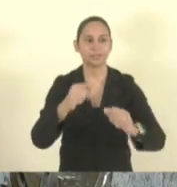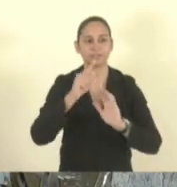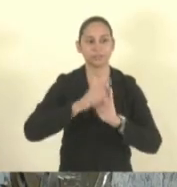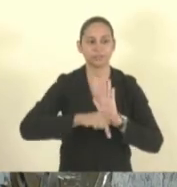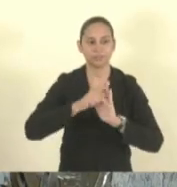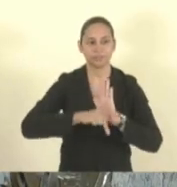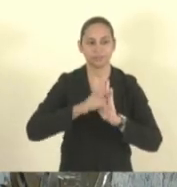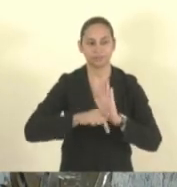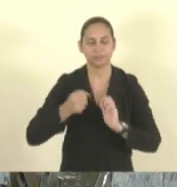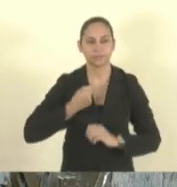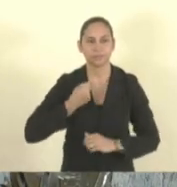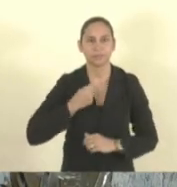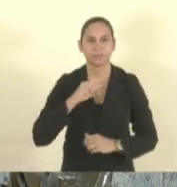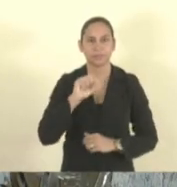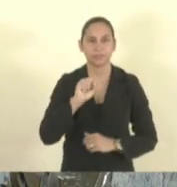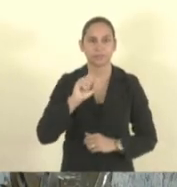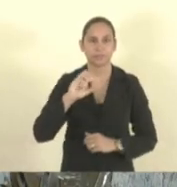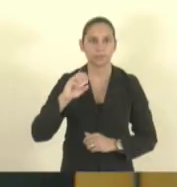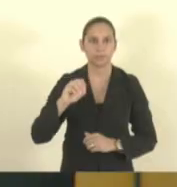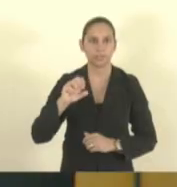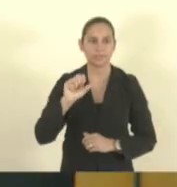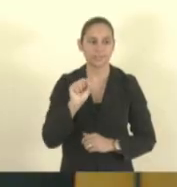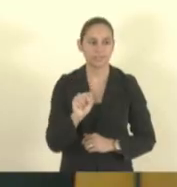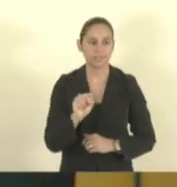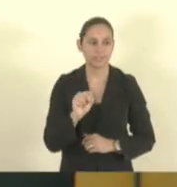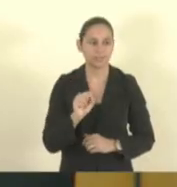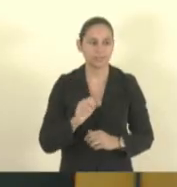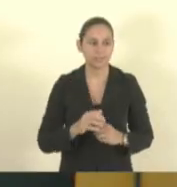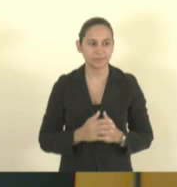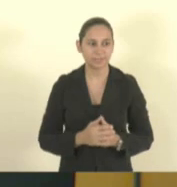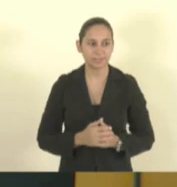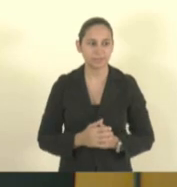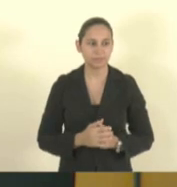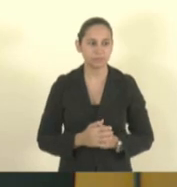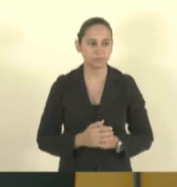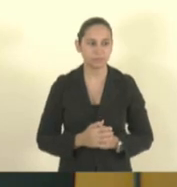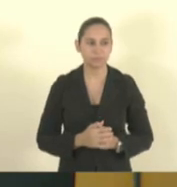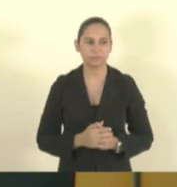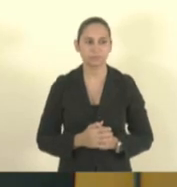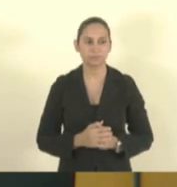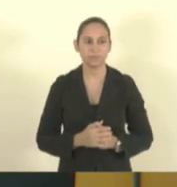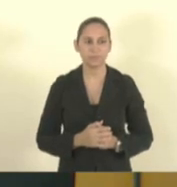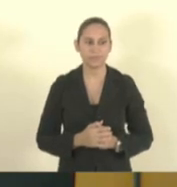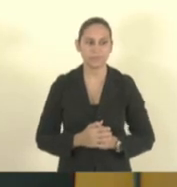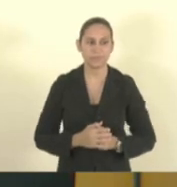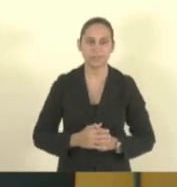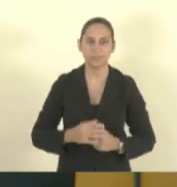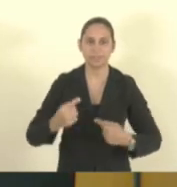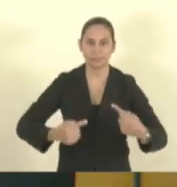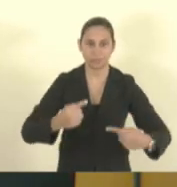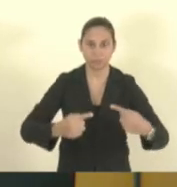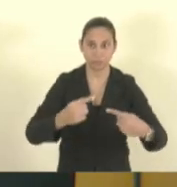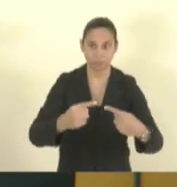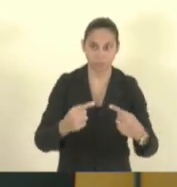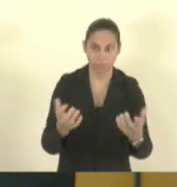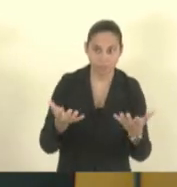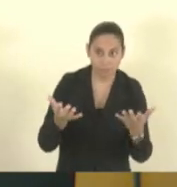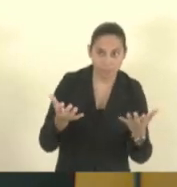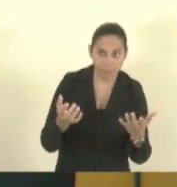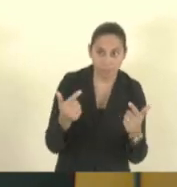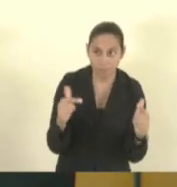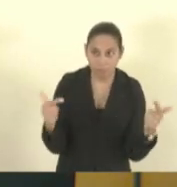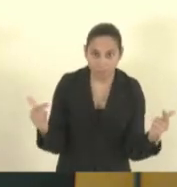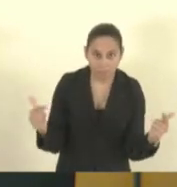808-2019. Não havendo quem queira discussão, discutir em votação.